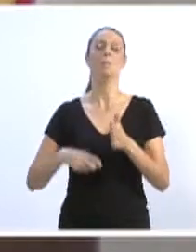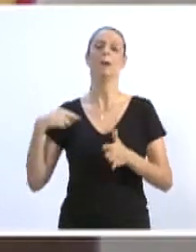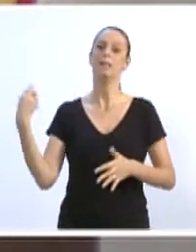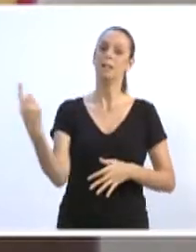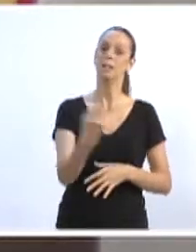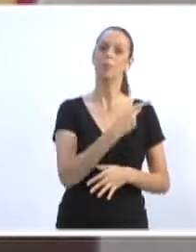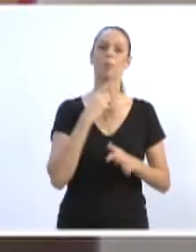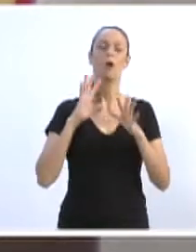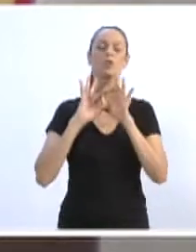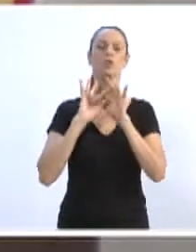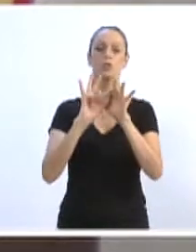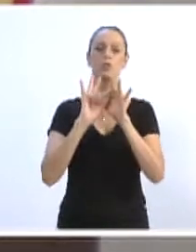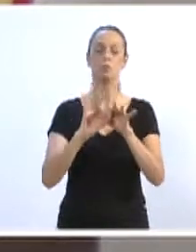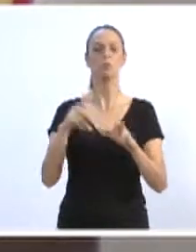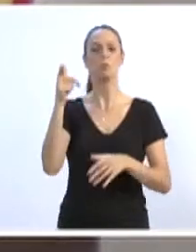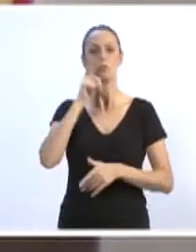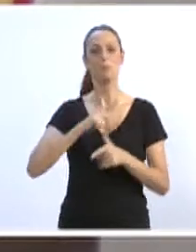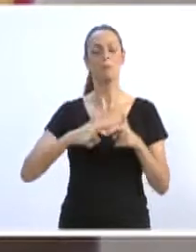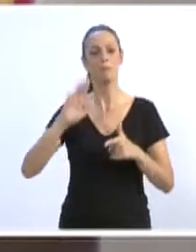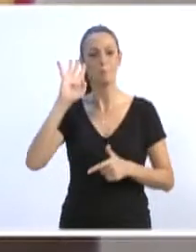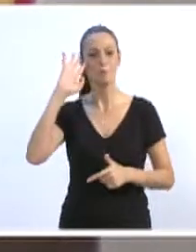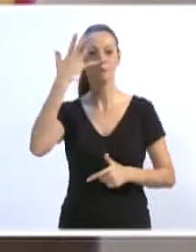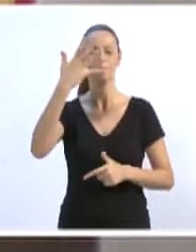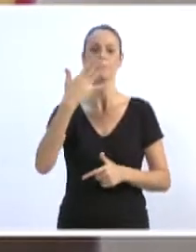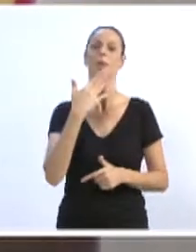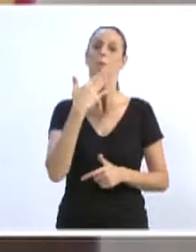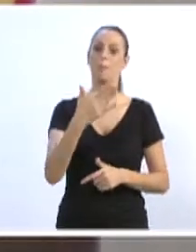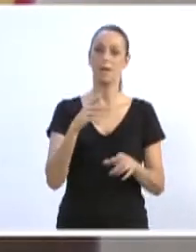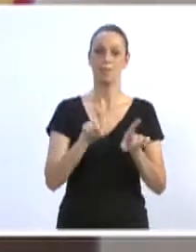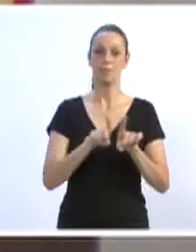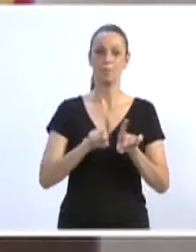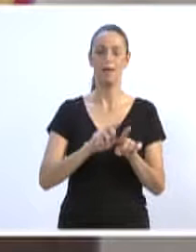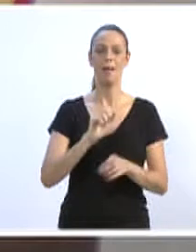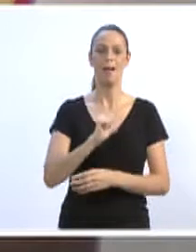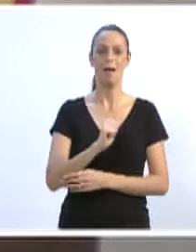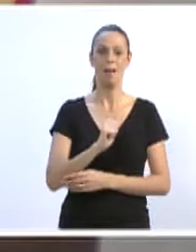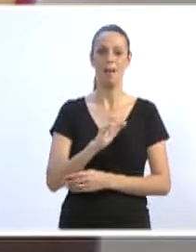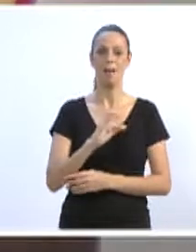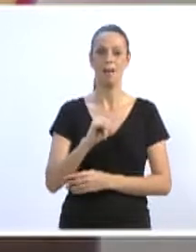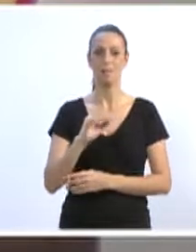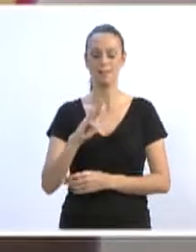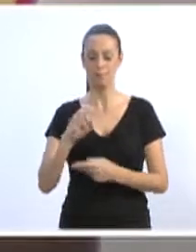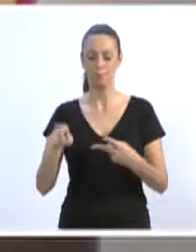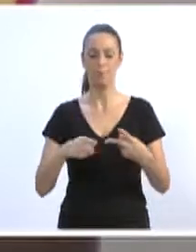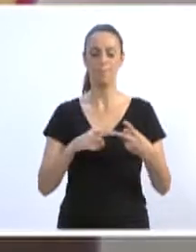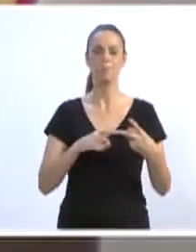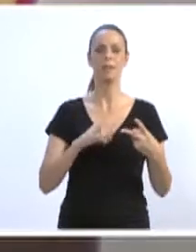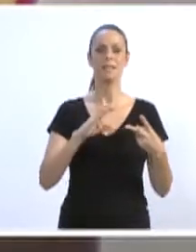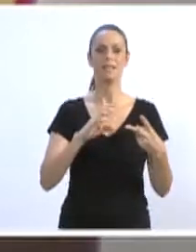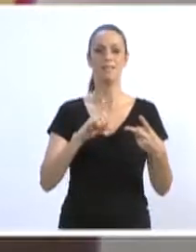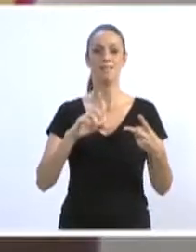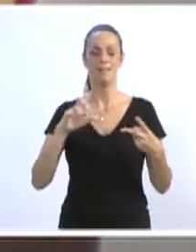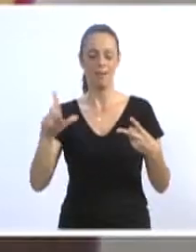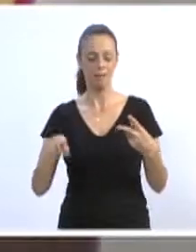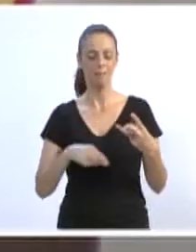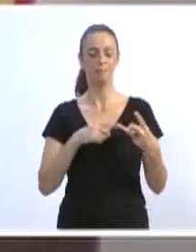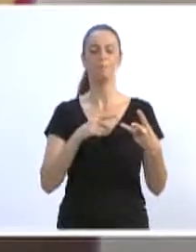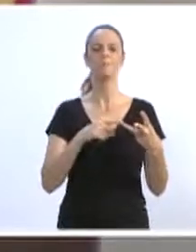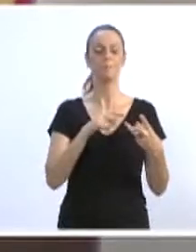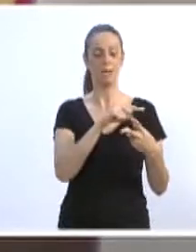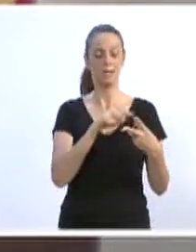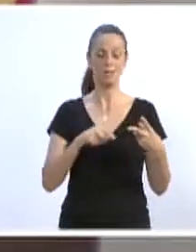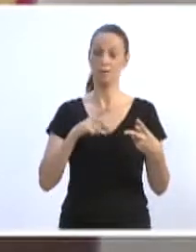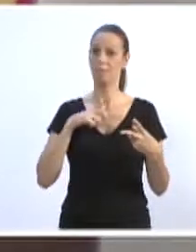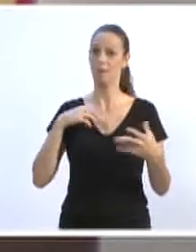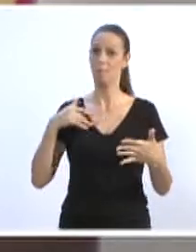dos esforços, aí peço encarecidamente a Cibre, CDL, também nos ajudar na próxima, porque nós damos um prazo para